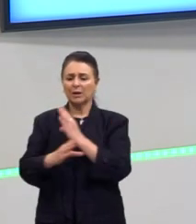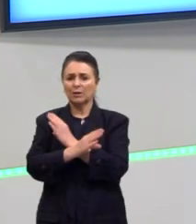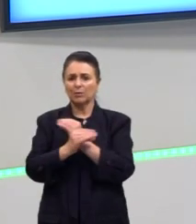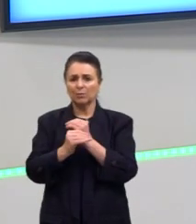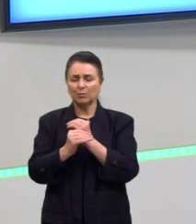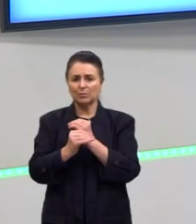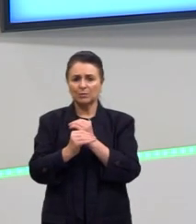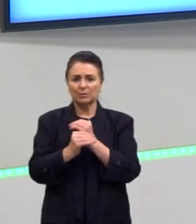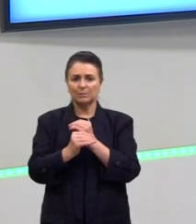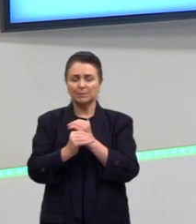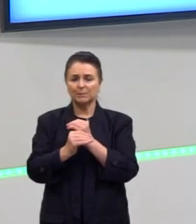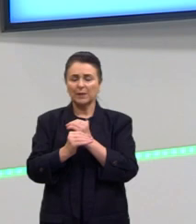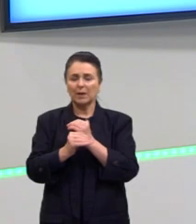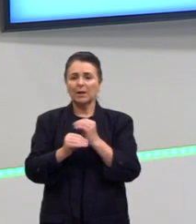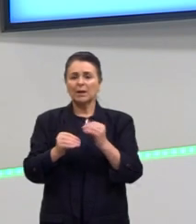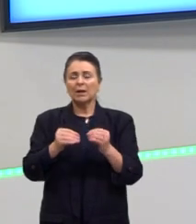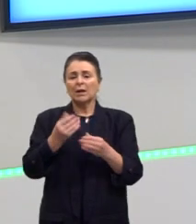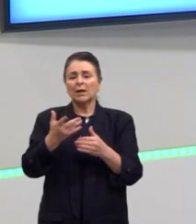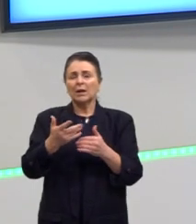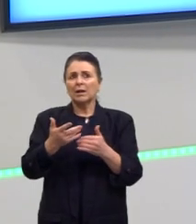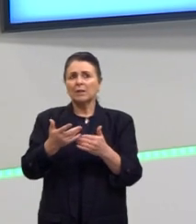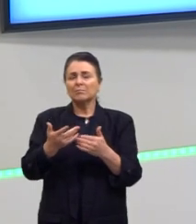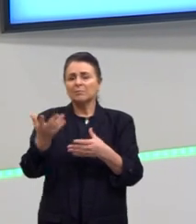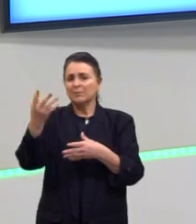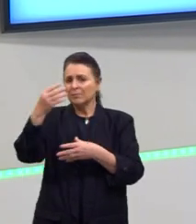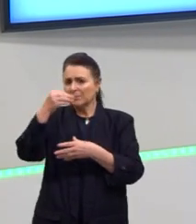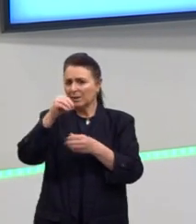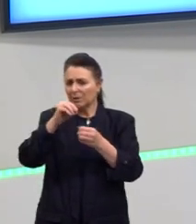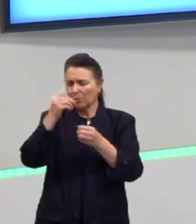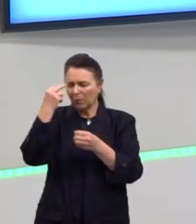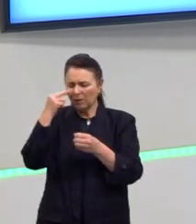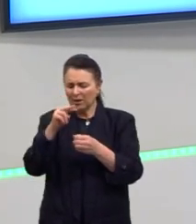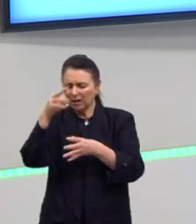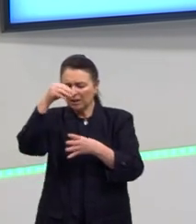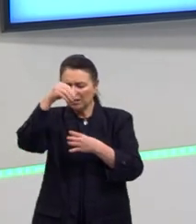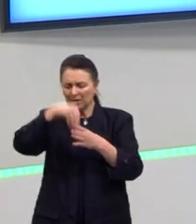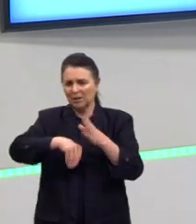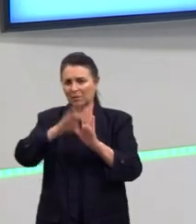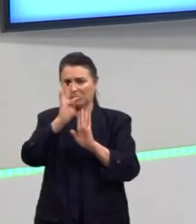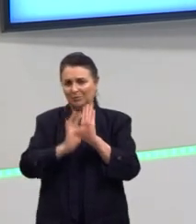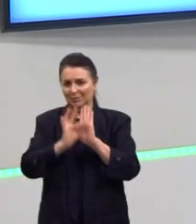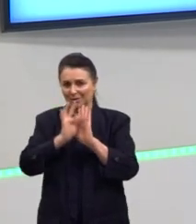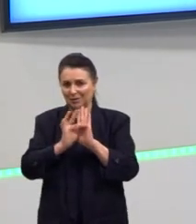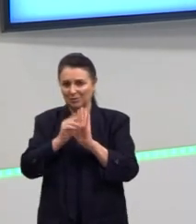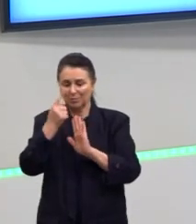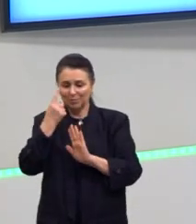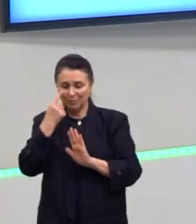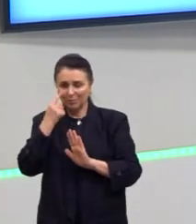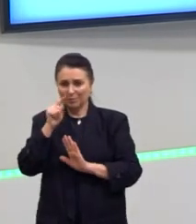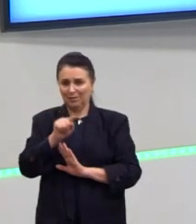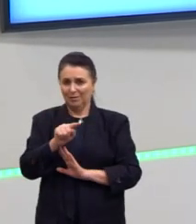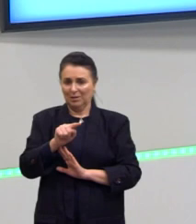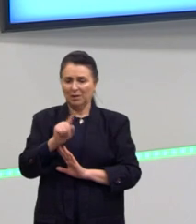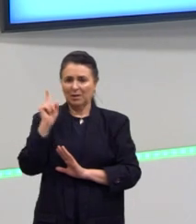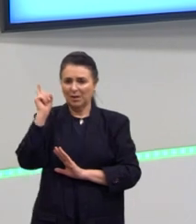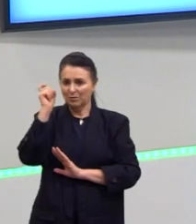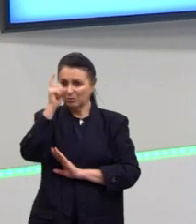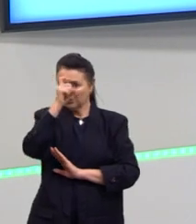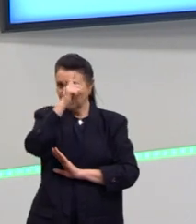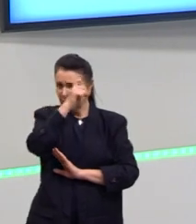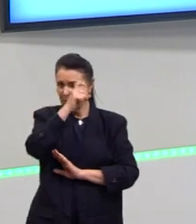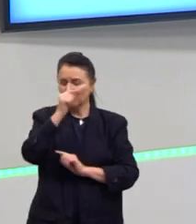fala em linking words, nada melhor do que ir para dentro do texto, né? Para enxergar essas linking words. Então, é bem difícil você